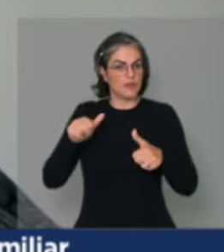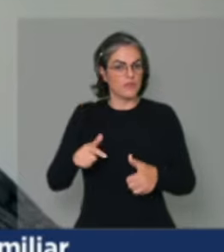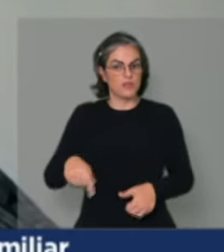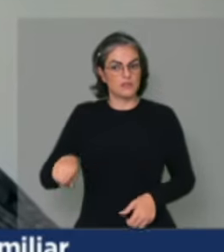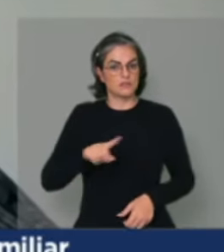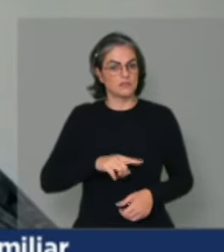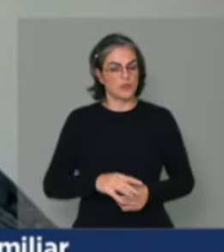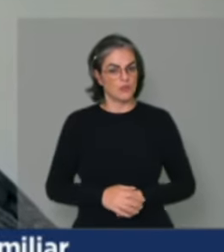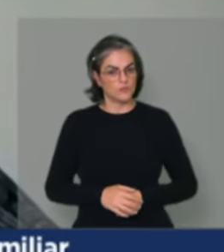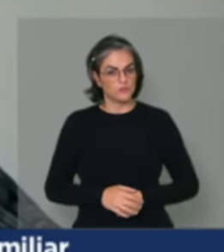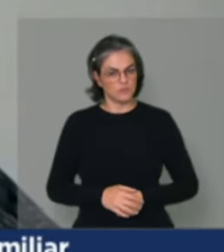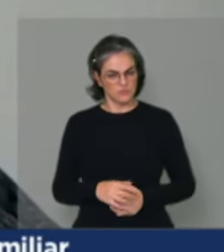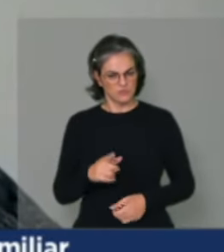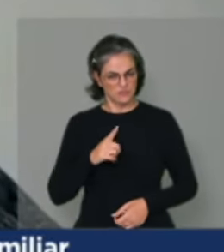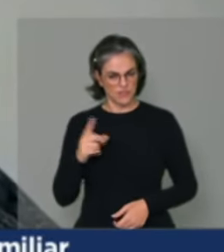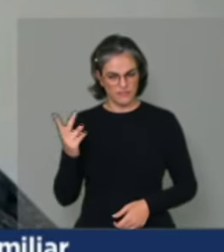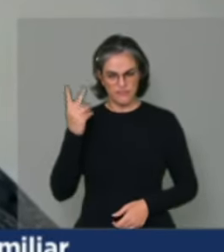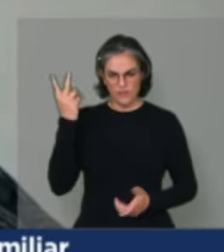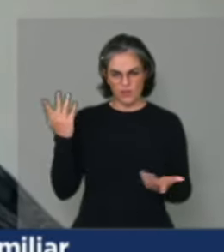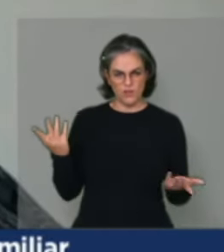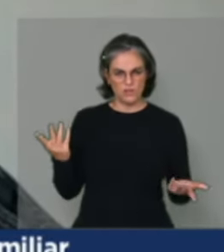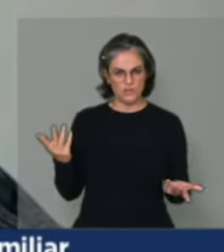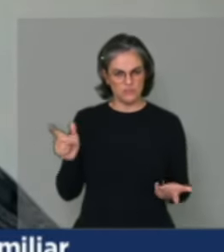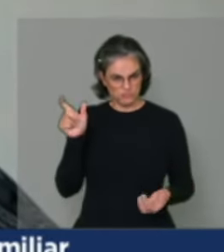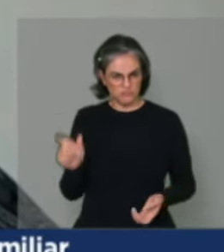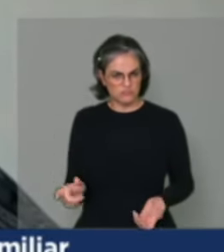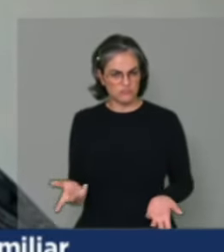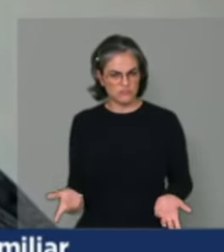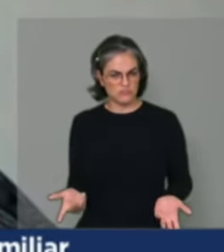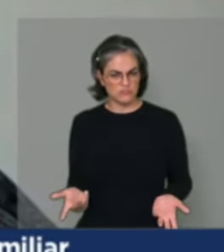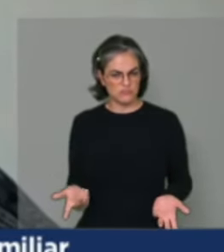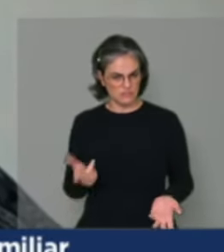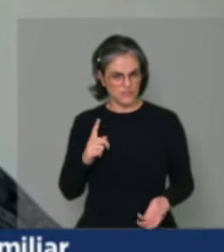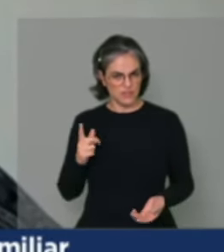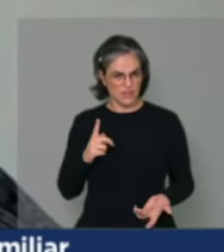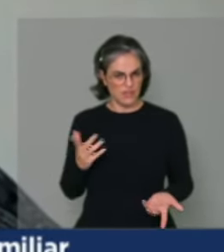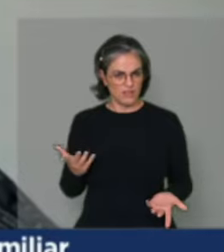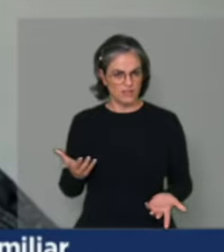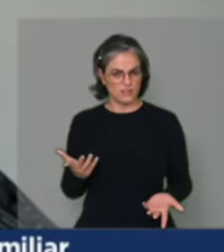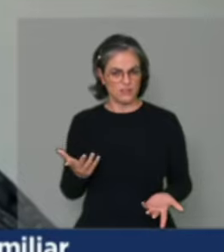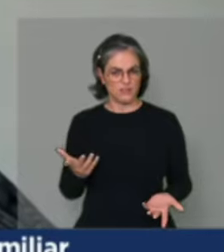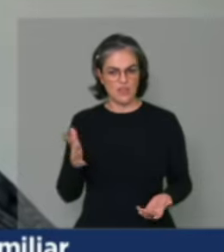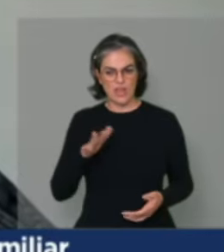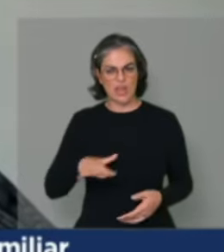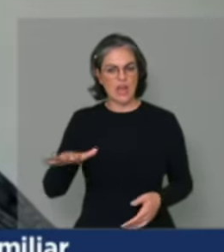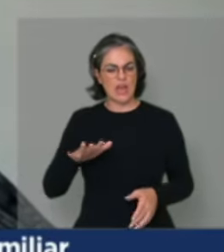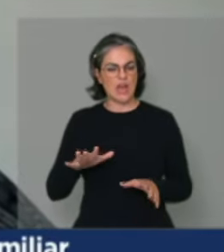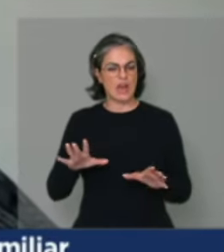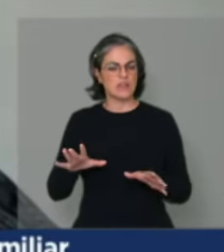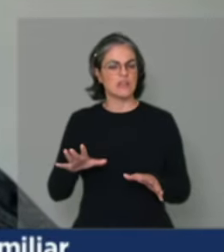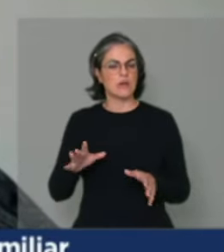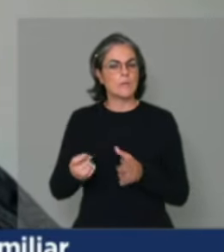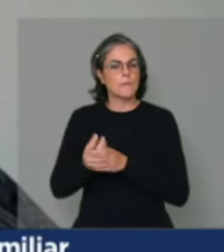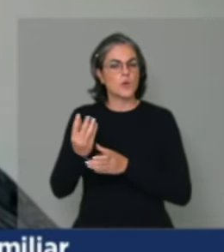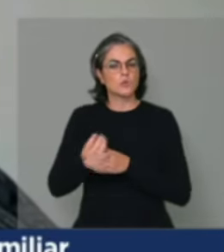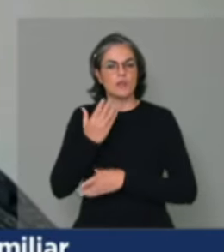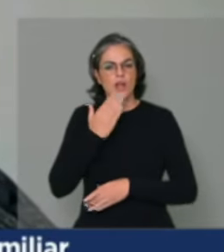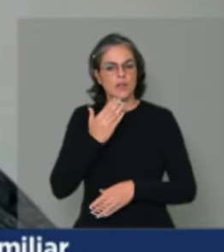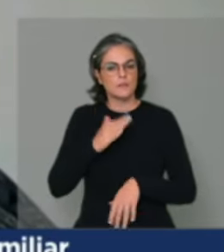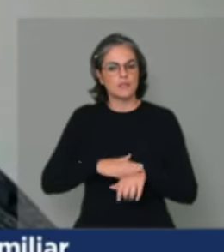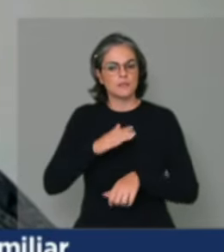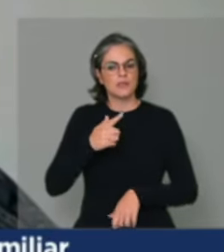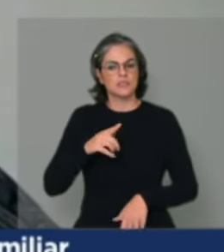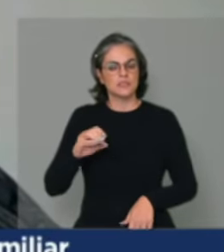reconhecidos, de fato, como sujeitos? Somos reconhecidos como uma categoria que produz alimento para mais de 70